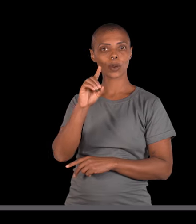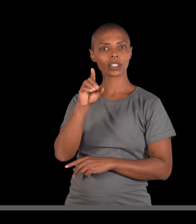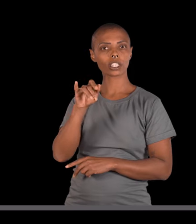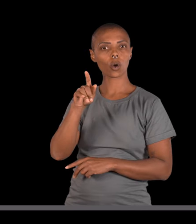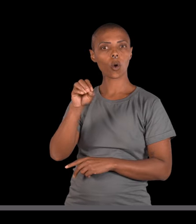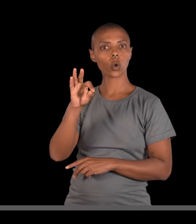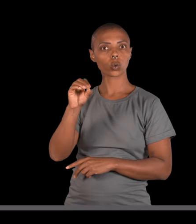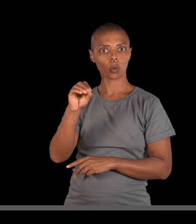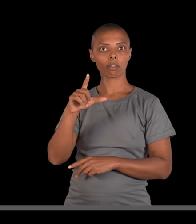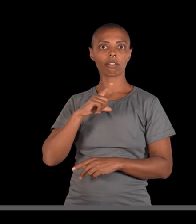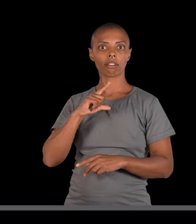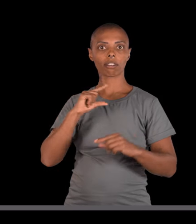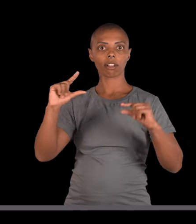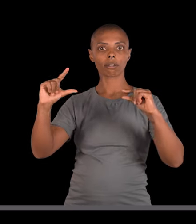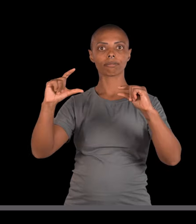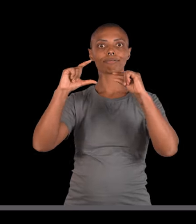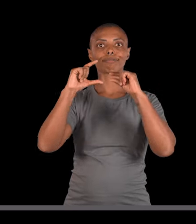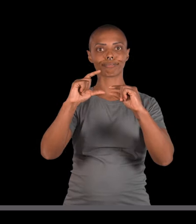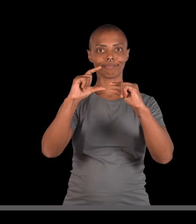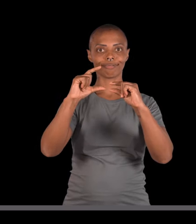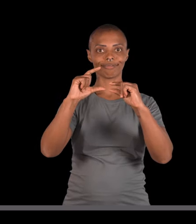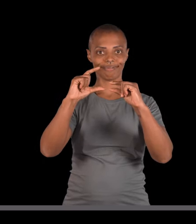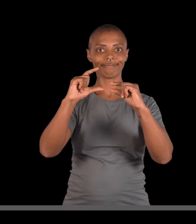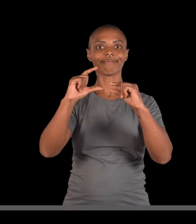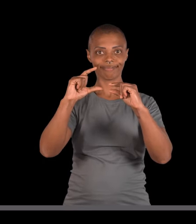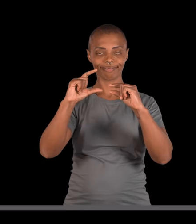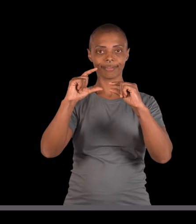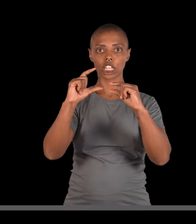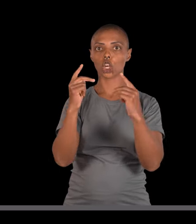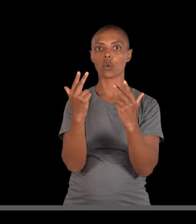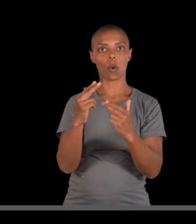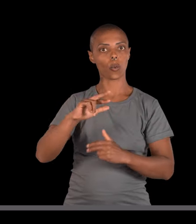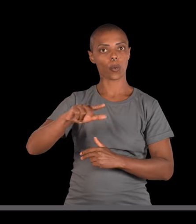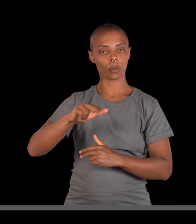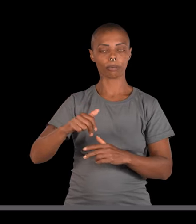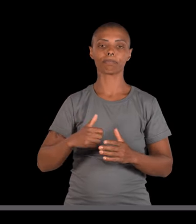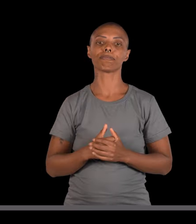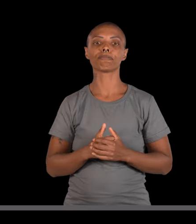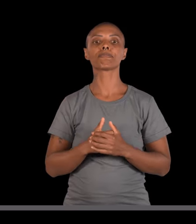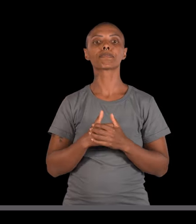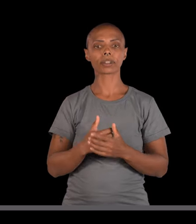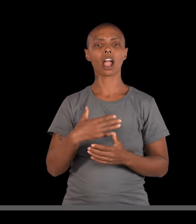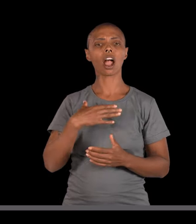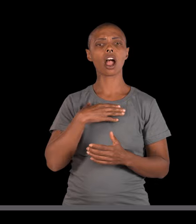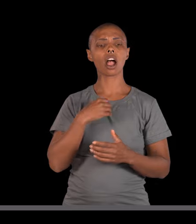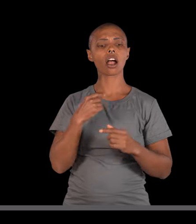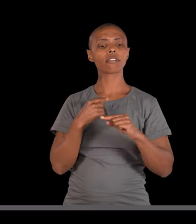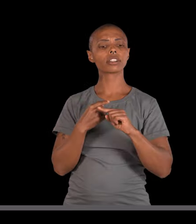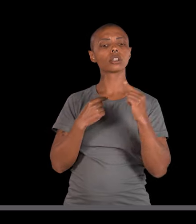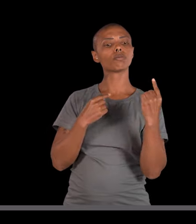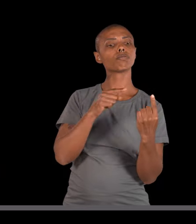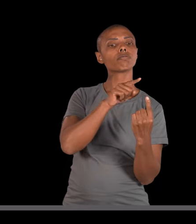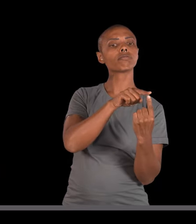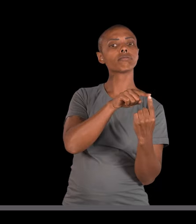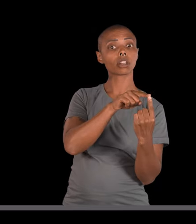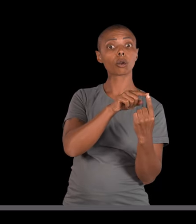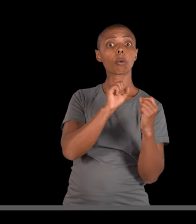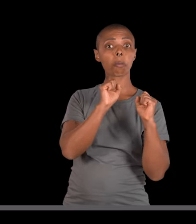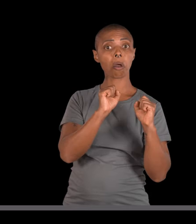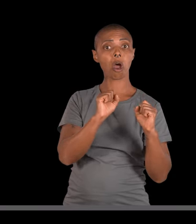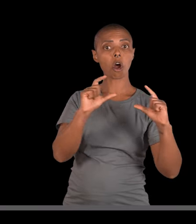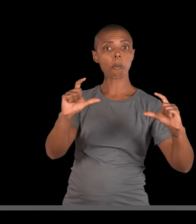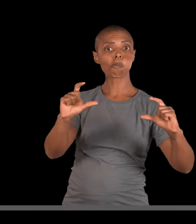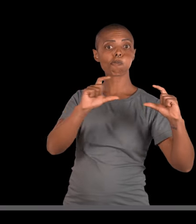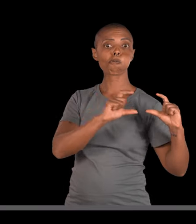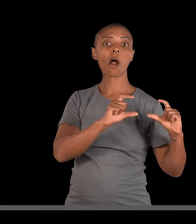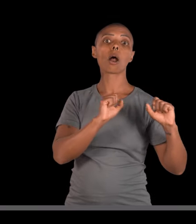alelos diferentes. Fzão, Fzinho, Fzão, Fzinho. Aqui embaixo, esse filho aqui, ele pode ser Fzão,